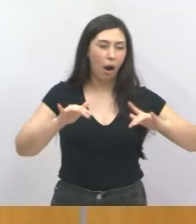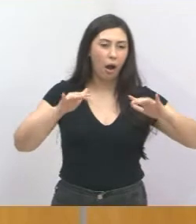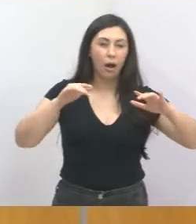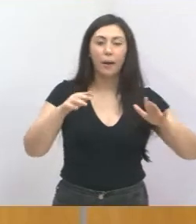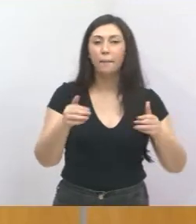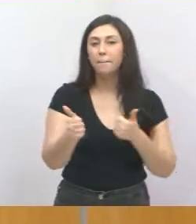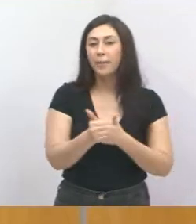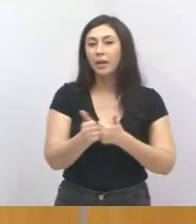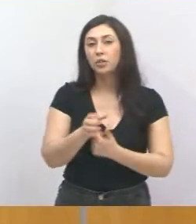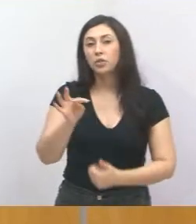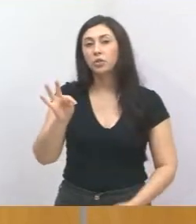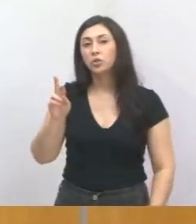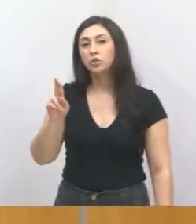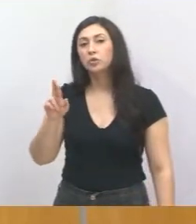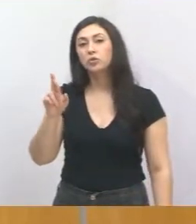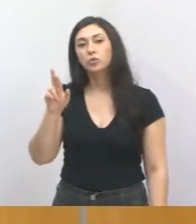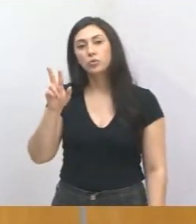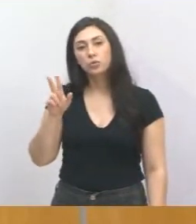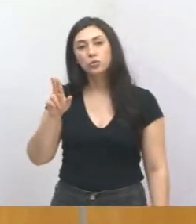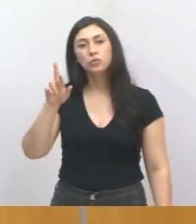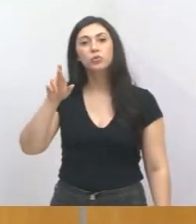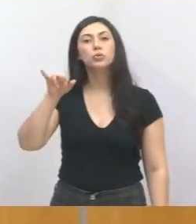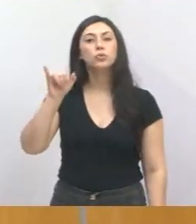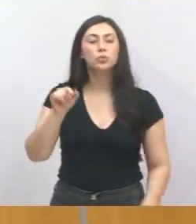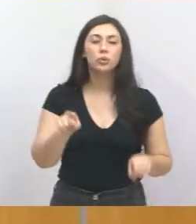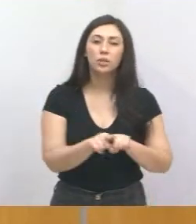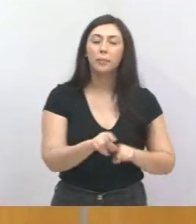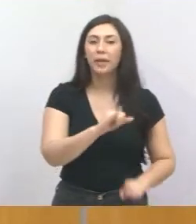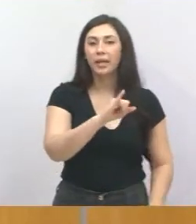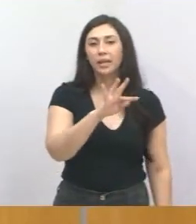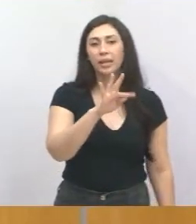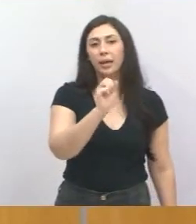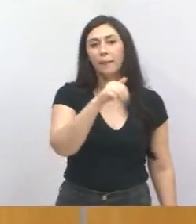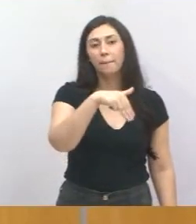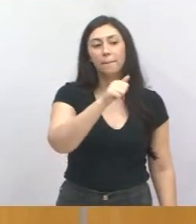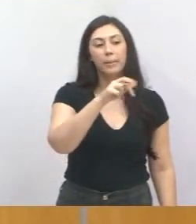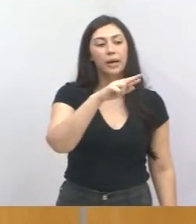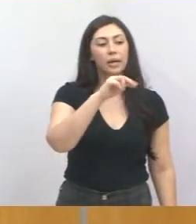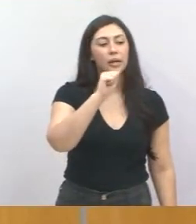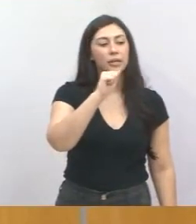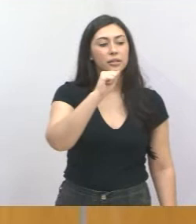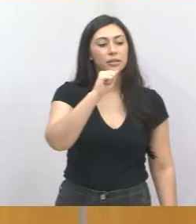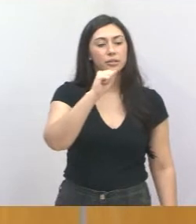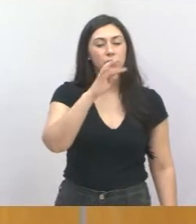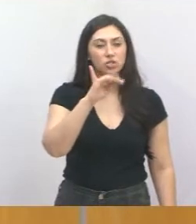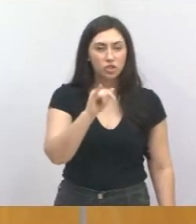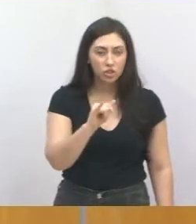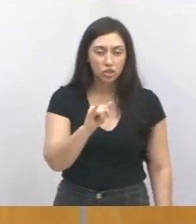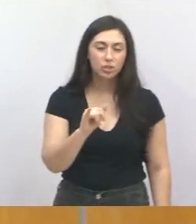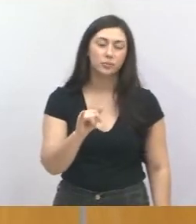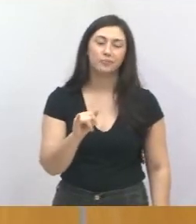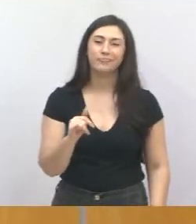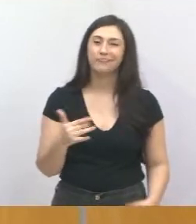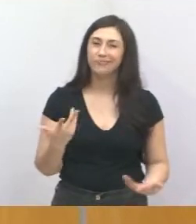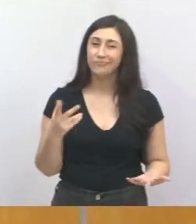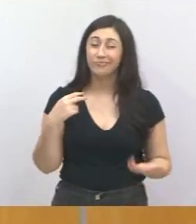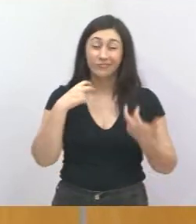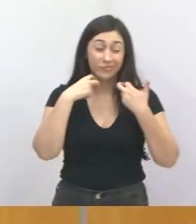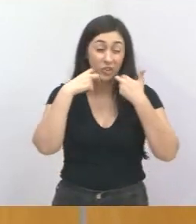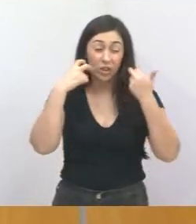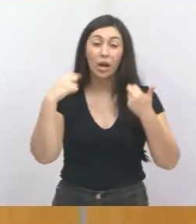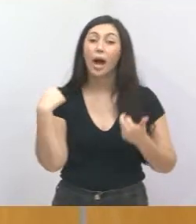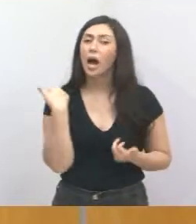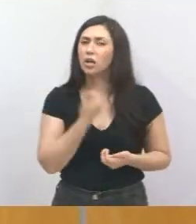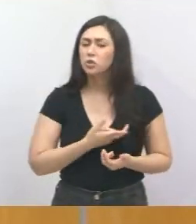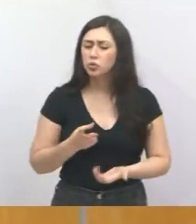sobretudo o Parque Itamaraty, Rua Minas Gerais, Rua Regina, uma vergonha. Nós vamos continuar acompanhando para que esses piscinões